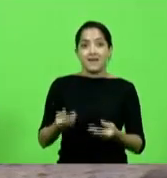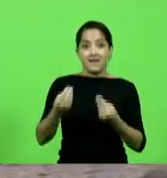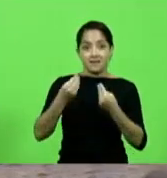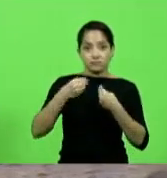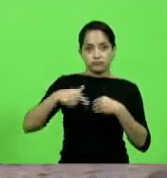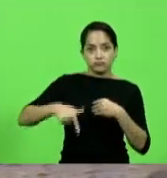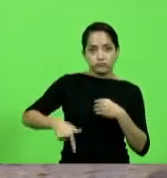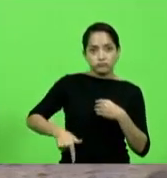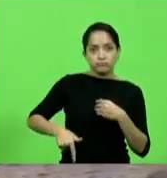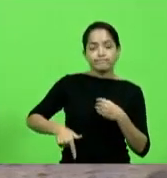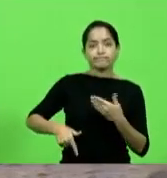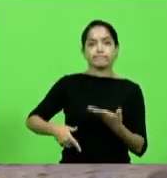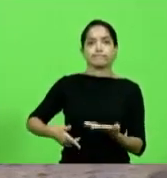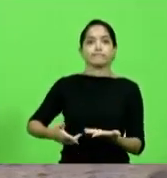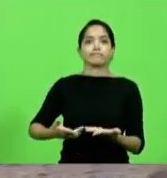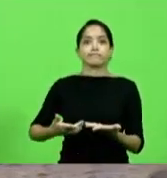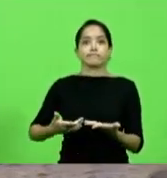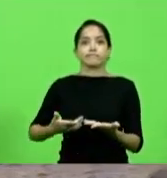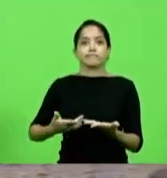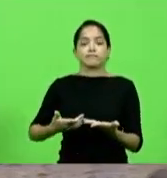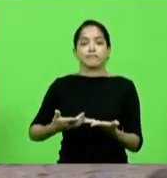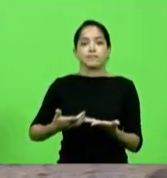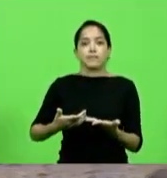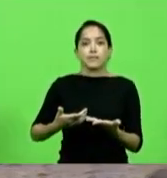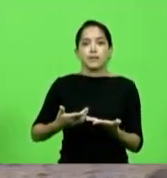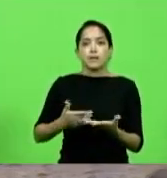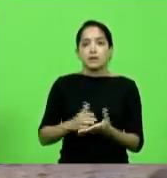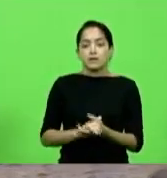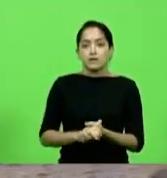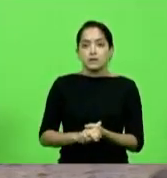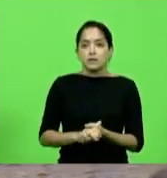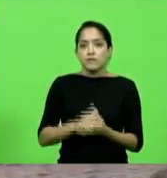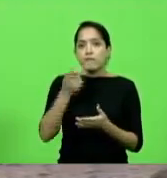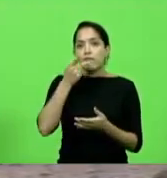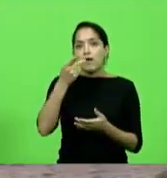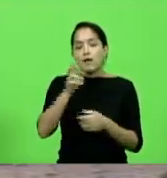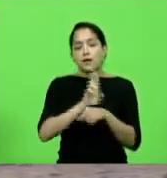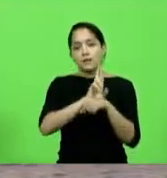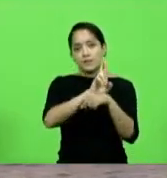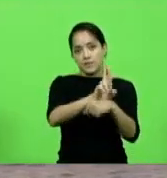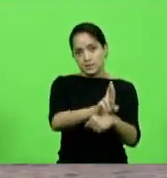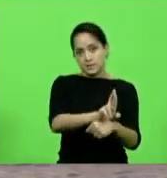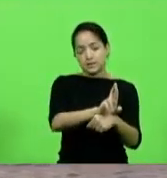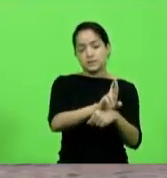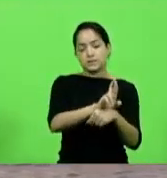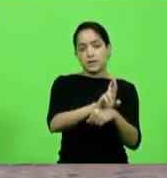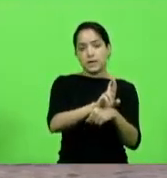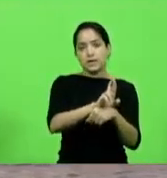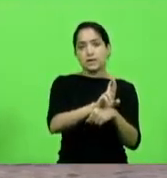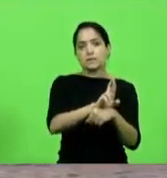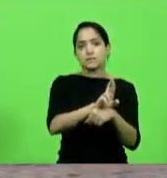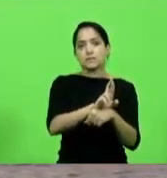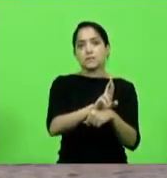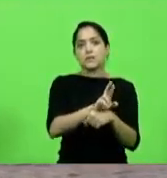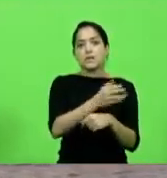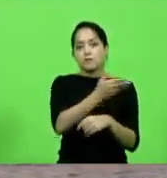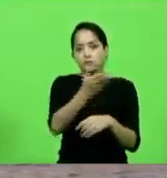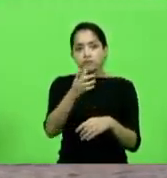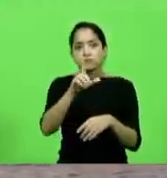através do voto, é poder falar, que é poder representar aqueles que me colocaram aqui.